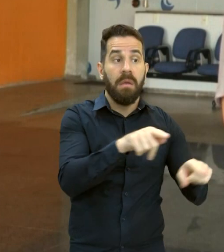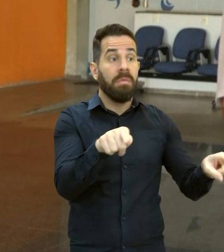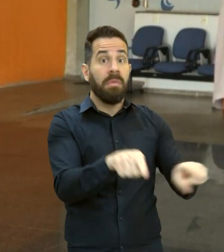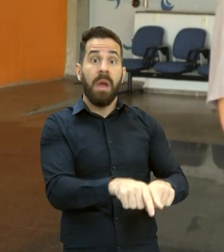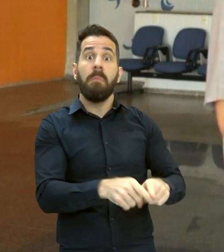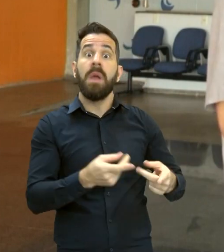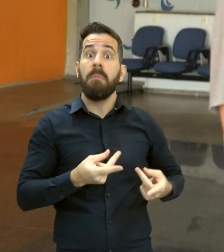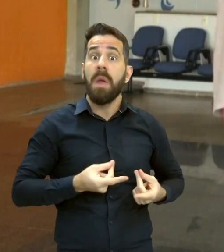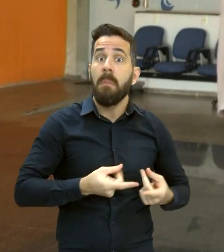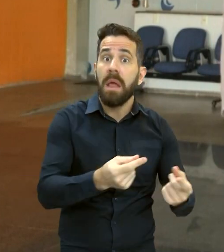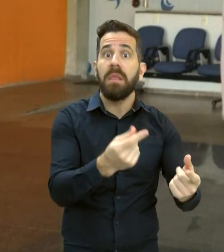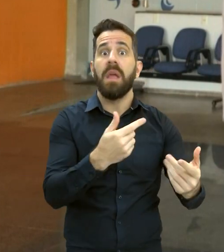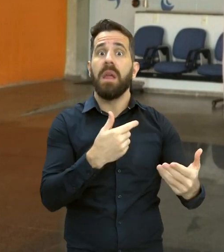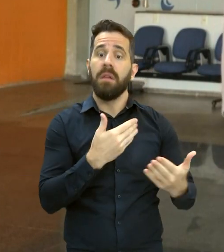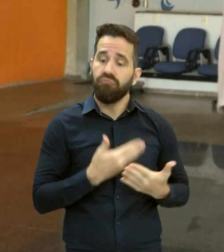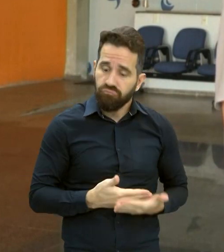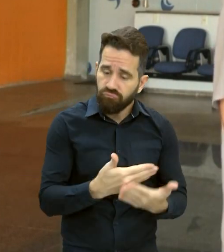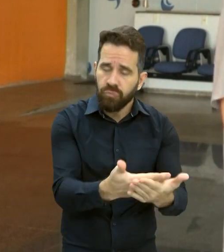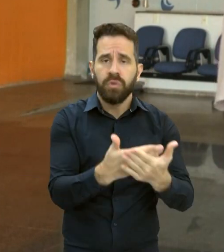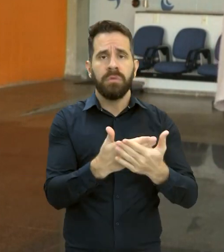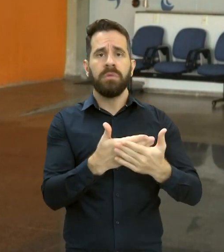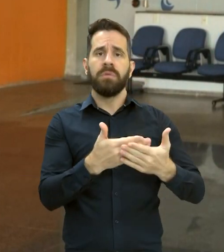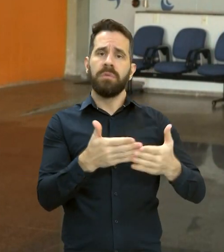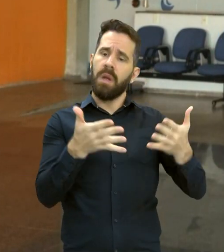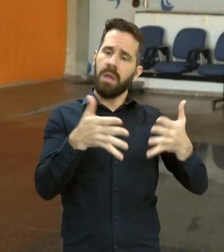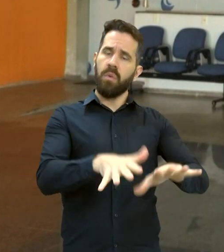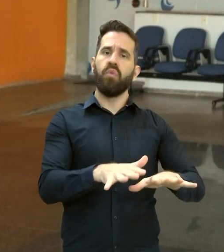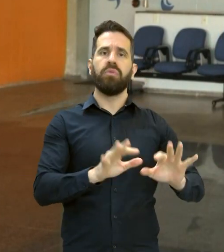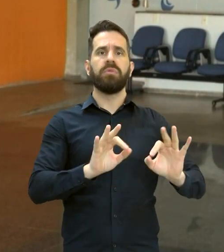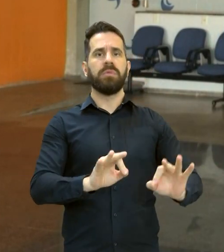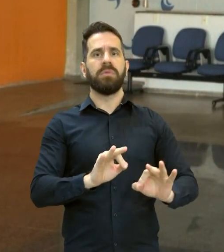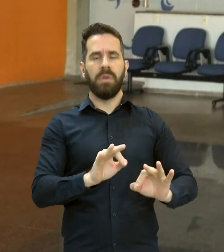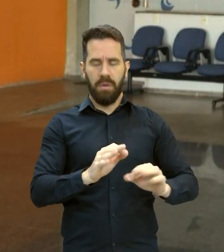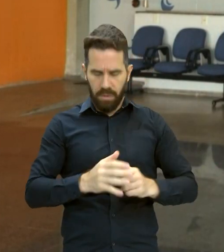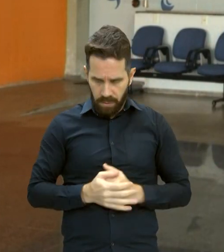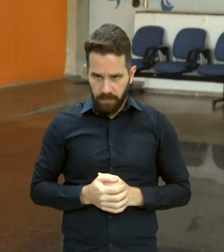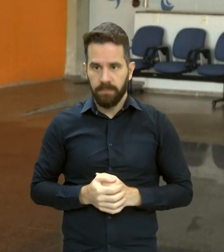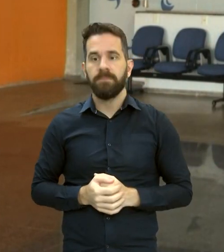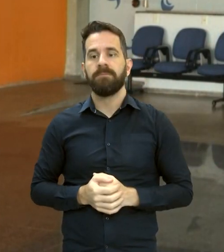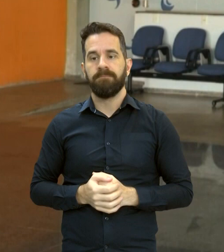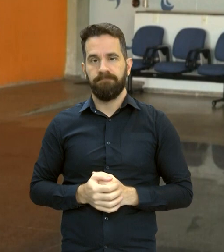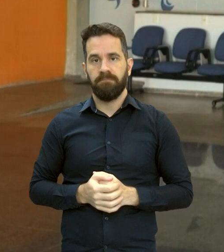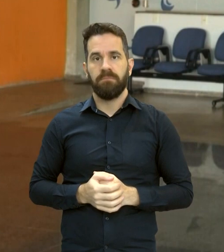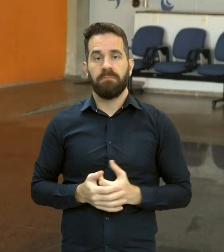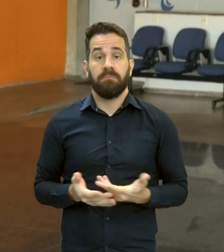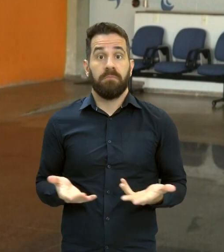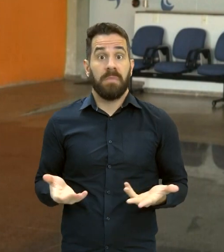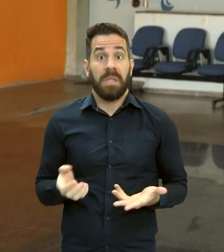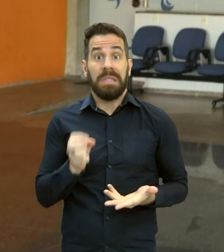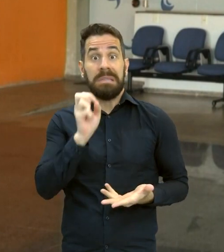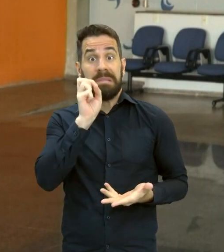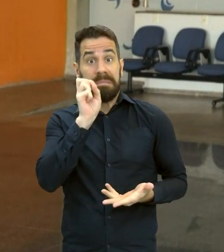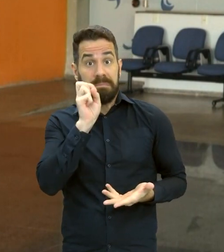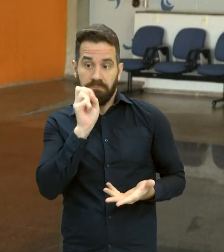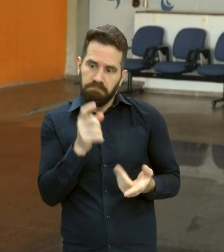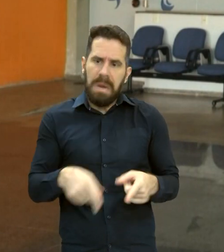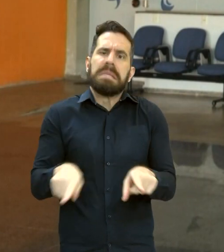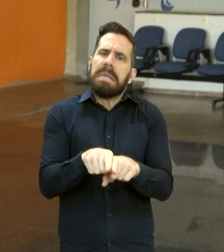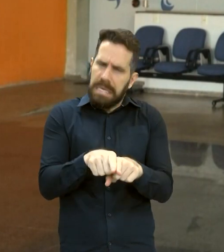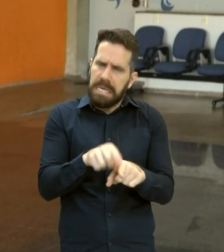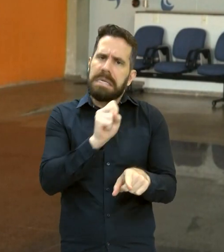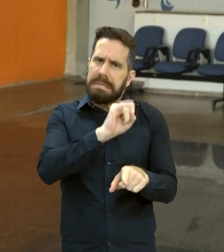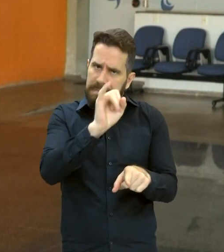própria inclusão? Como é que tem sido esse trabalho? Olha, sem a parceria da SIM, o sentido de ter uma